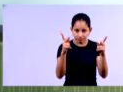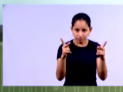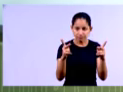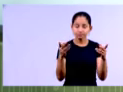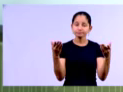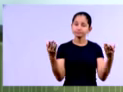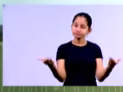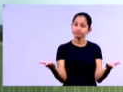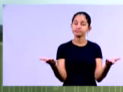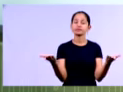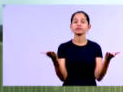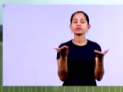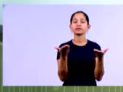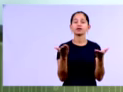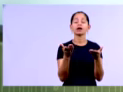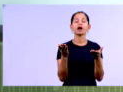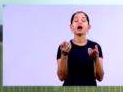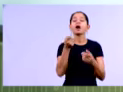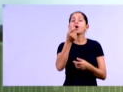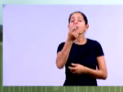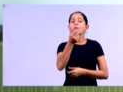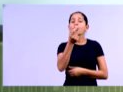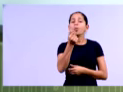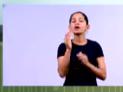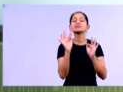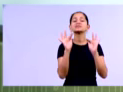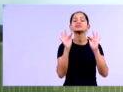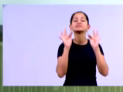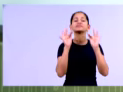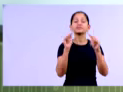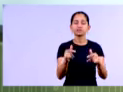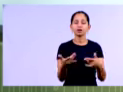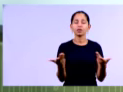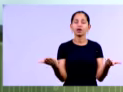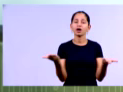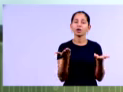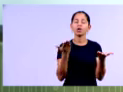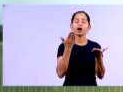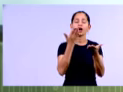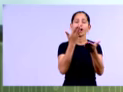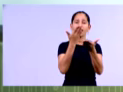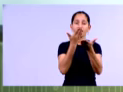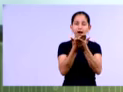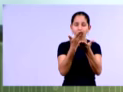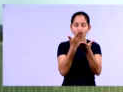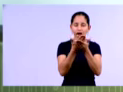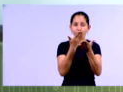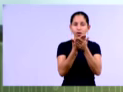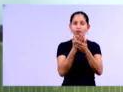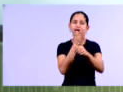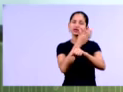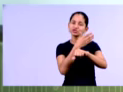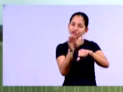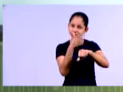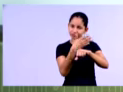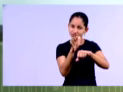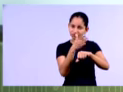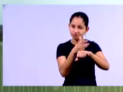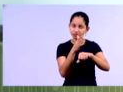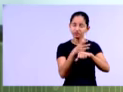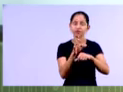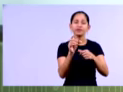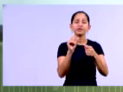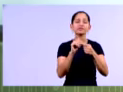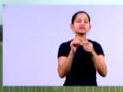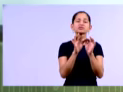Bem, então, gente, nós estamos chegando aí ao final, né, da, da nossa, nosso exercício, né, eu vou fazer